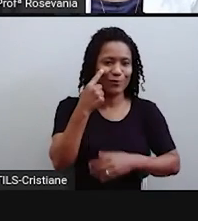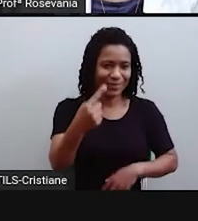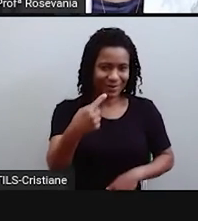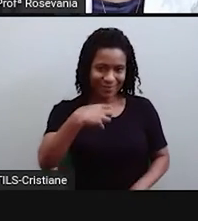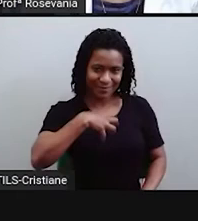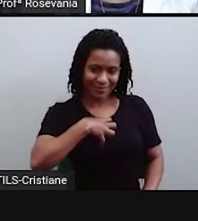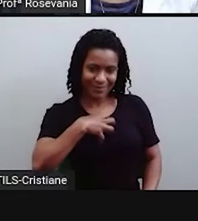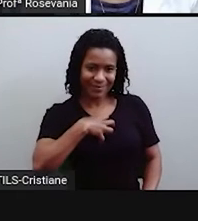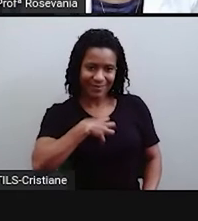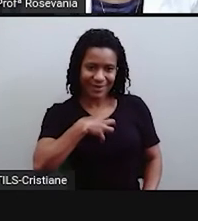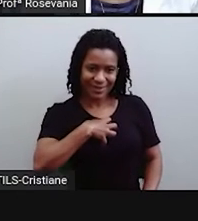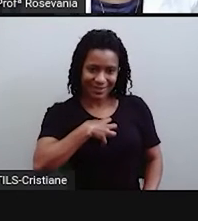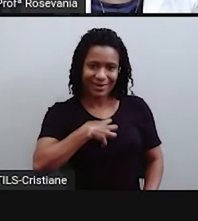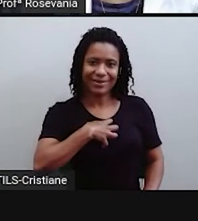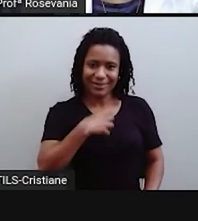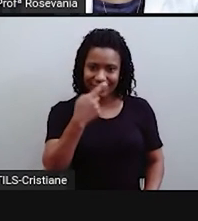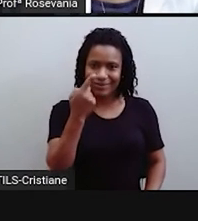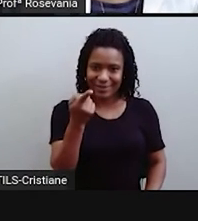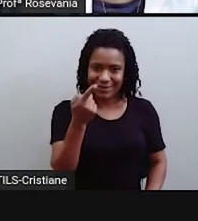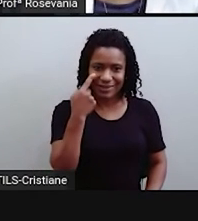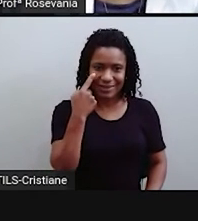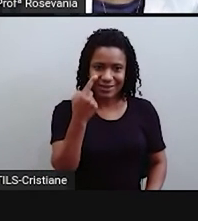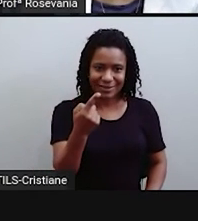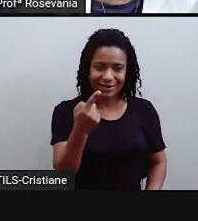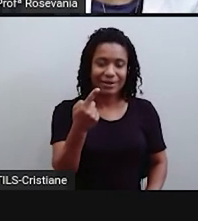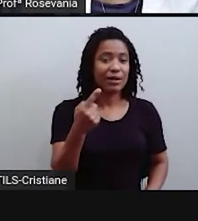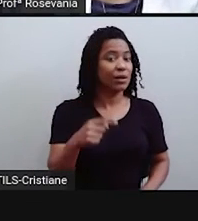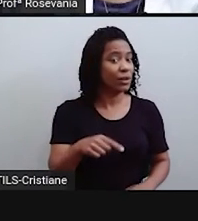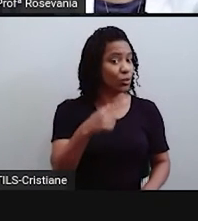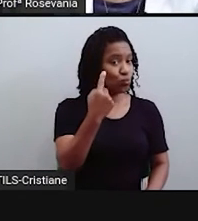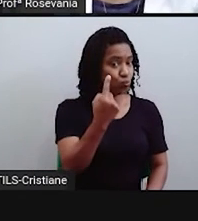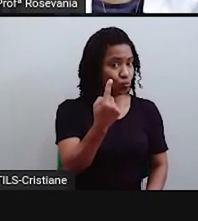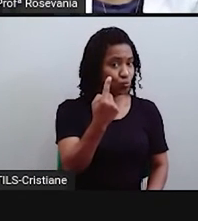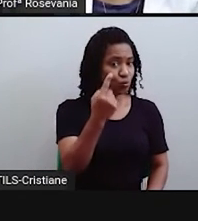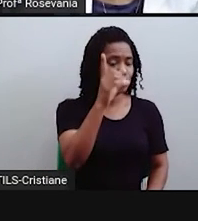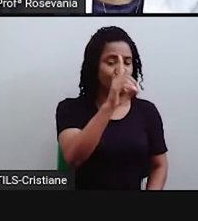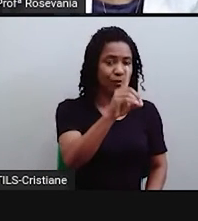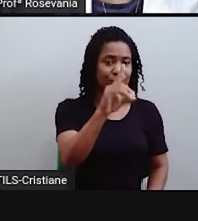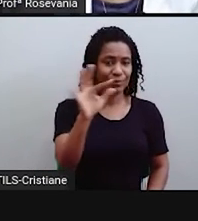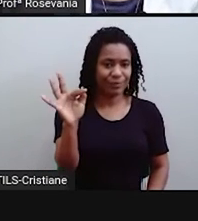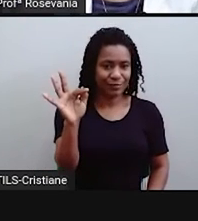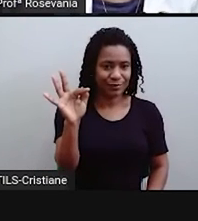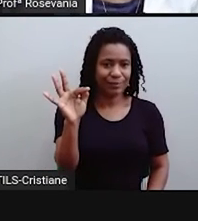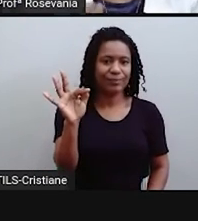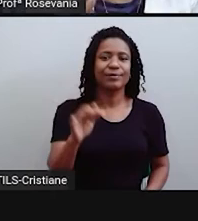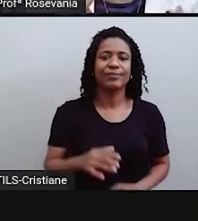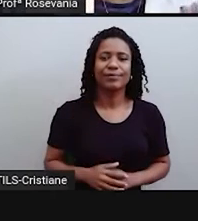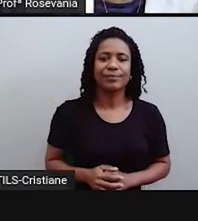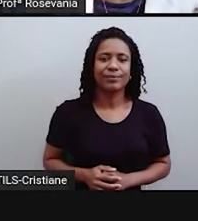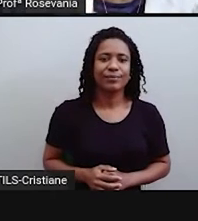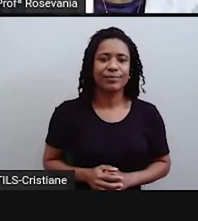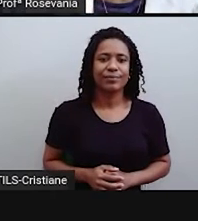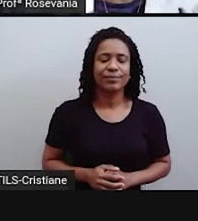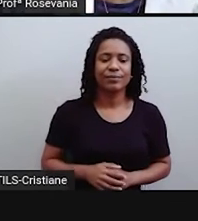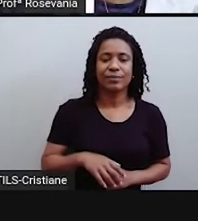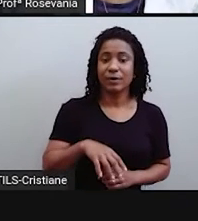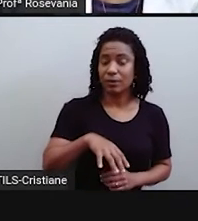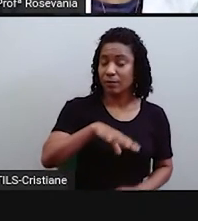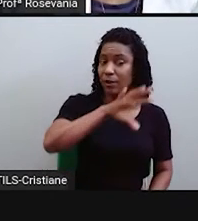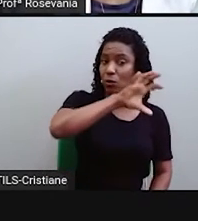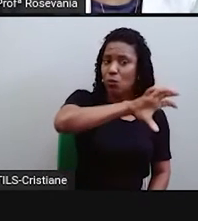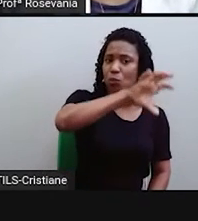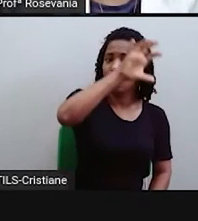e temos o Distrito Federal. essas cinco regiões que nós temos, o que que elas,